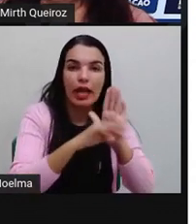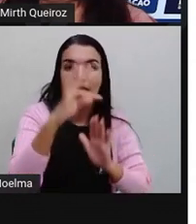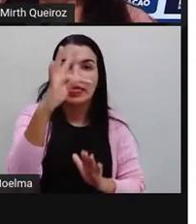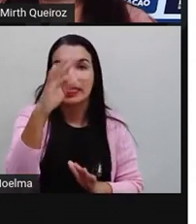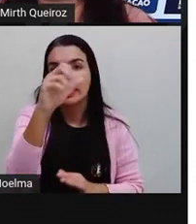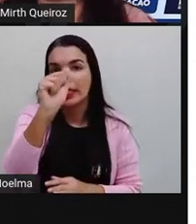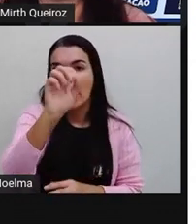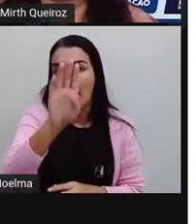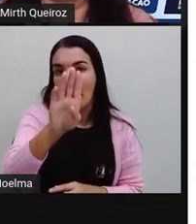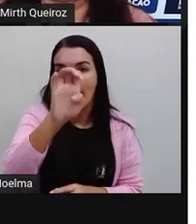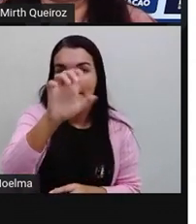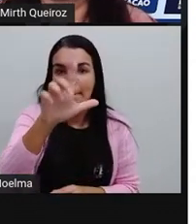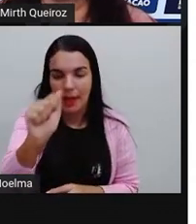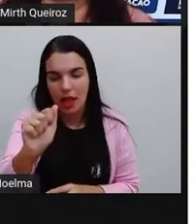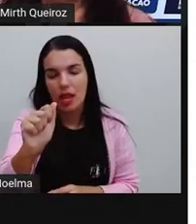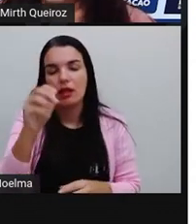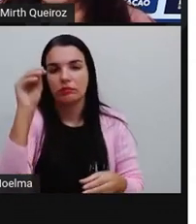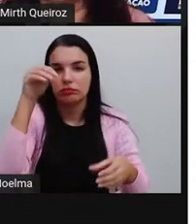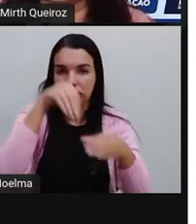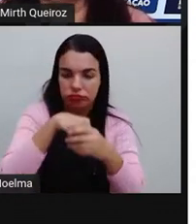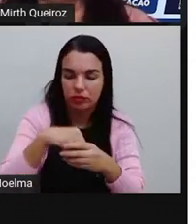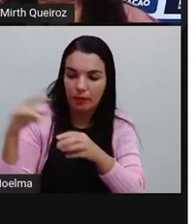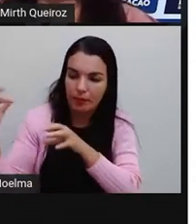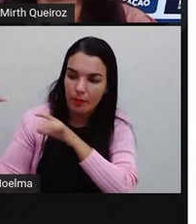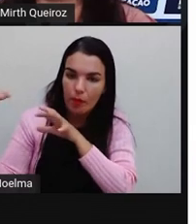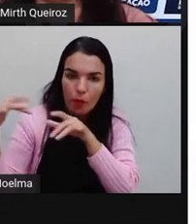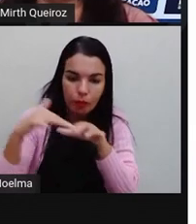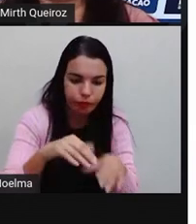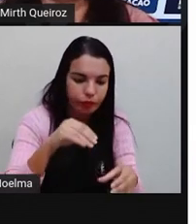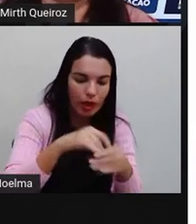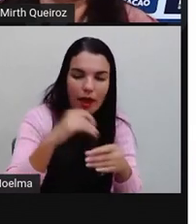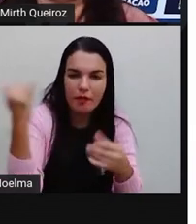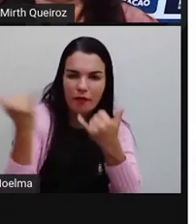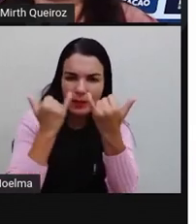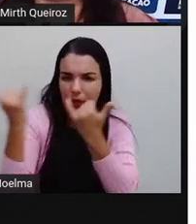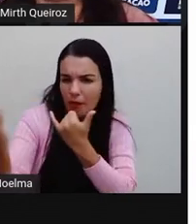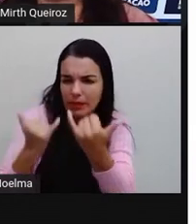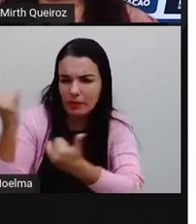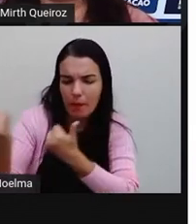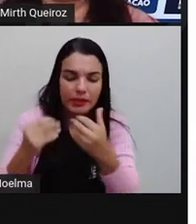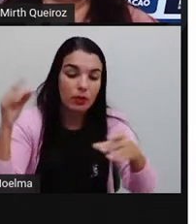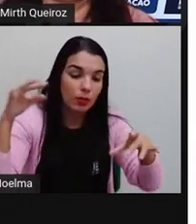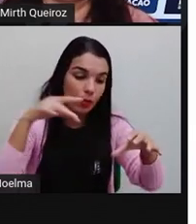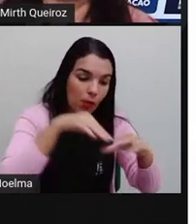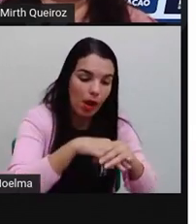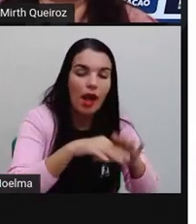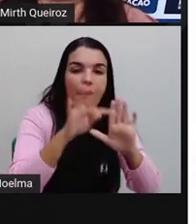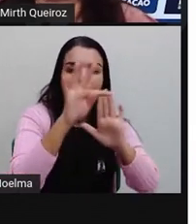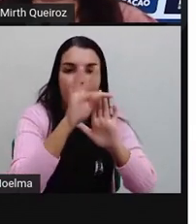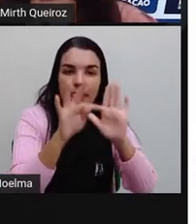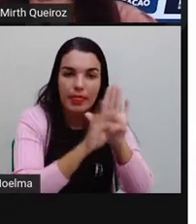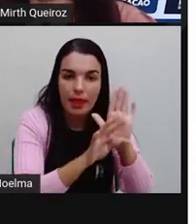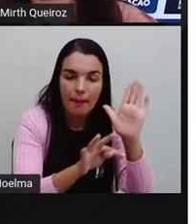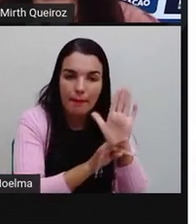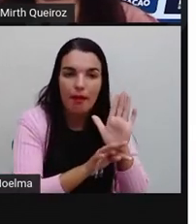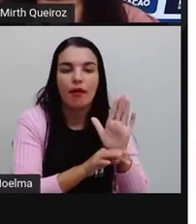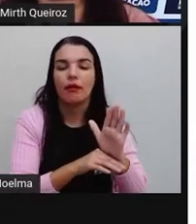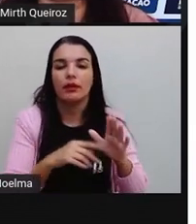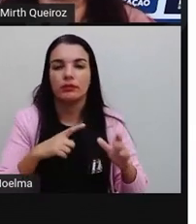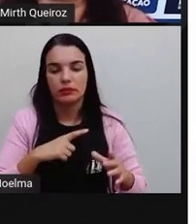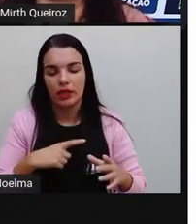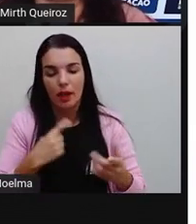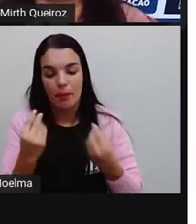eles serão quantificados, para a saber a quantidade referente aí a cada situação